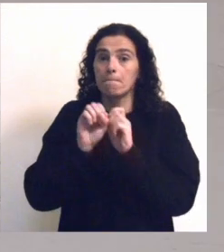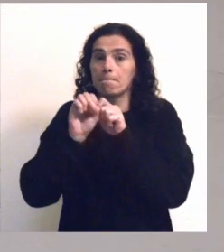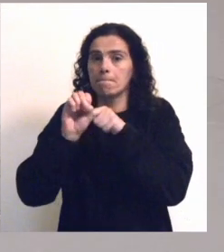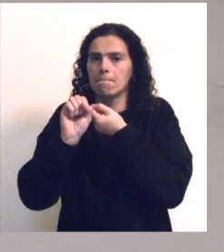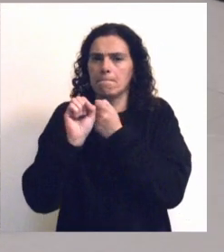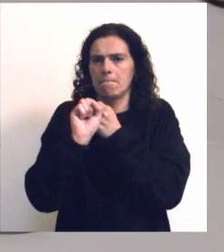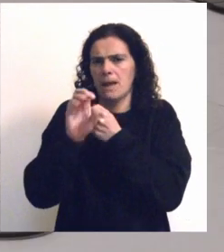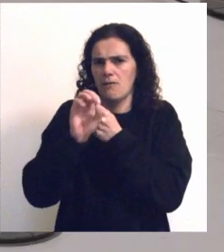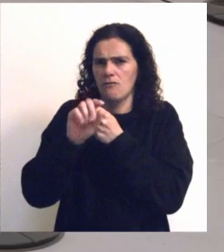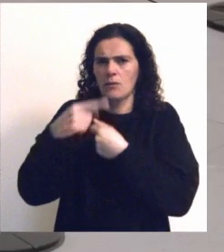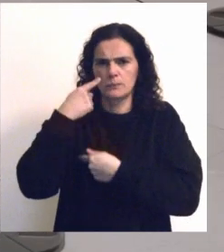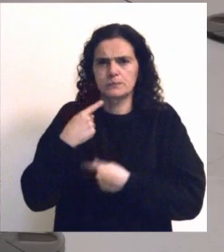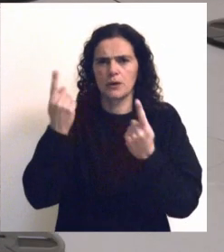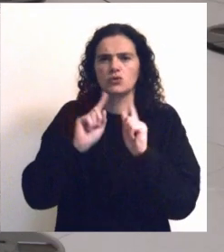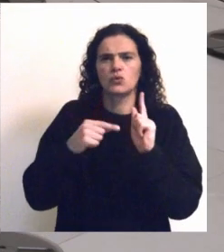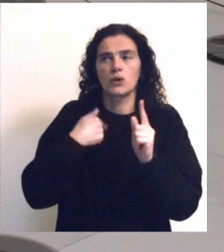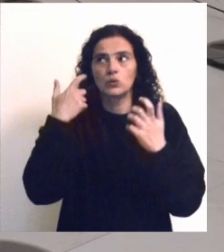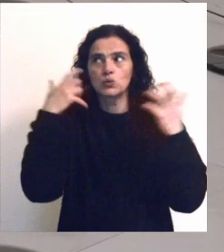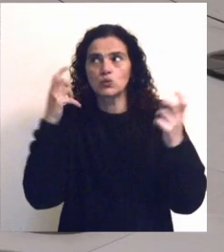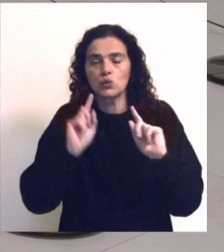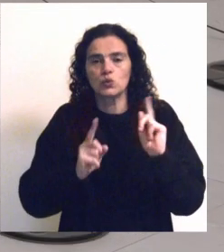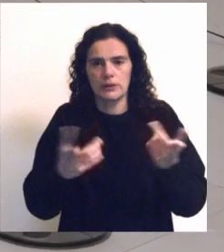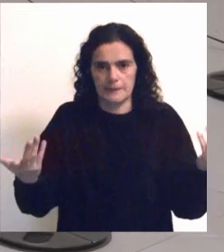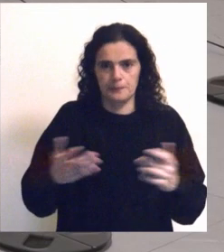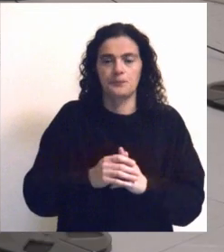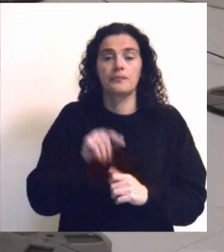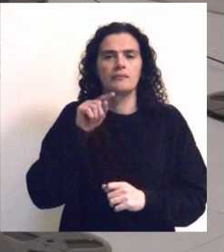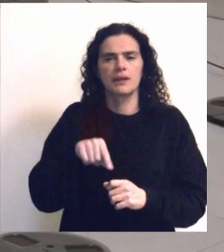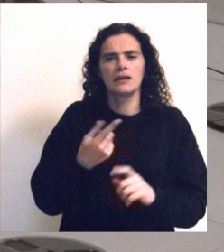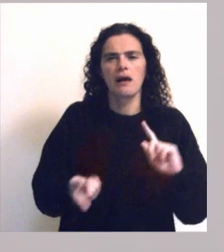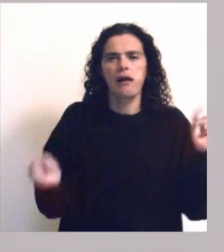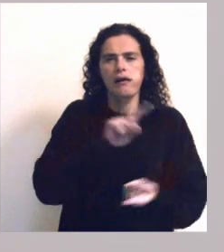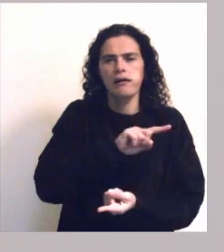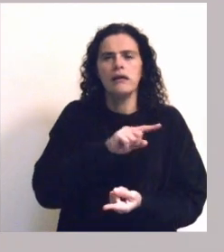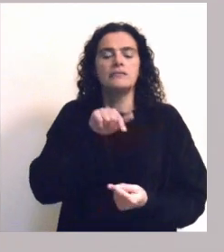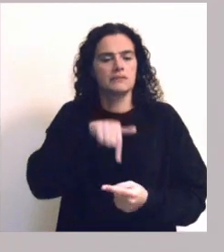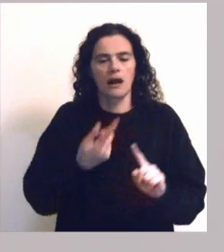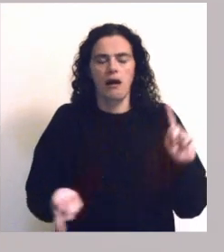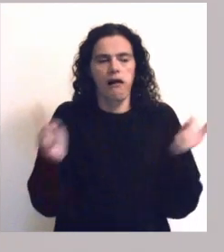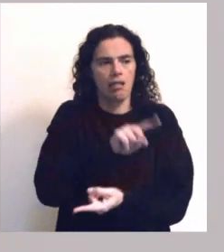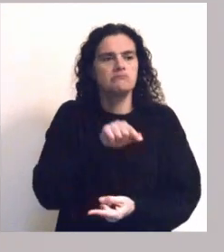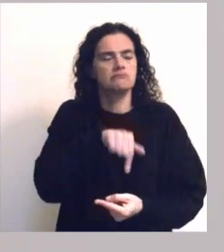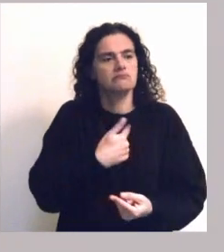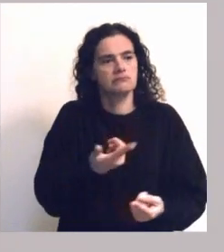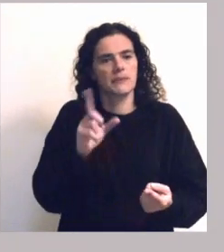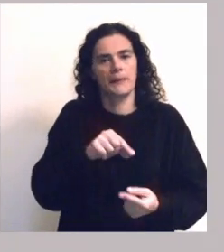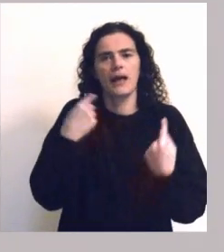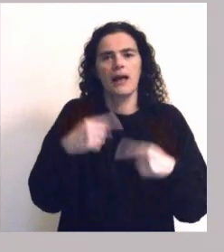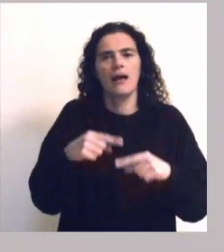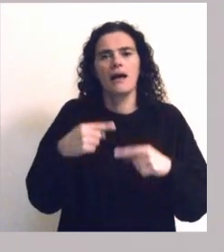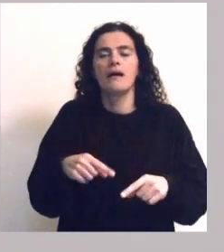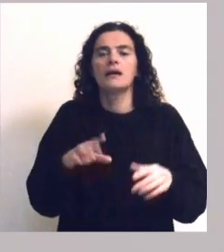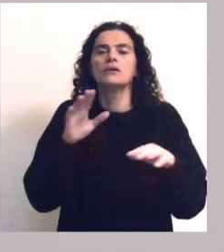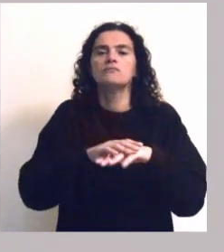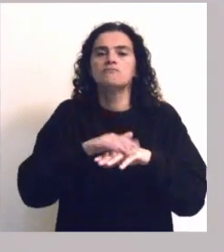emite aquilo que seriam as supostas fontes de som. Portanto, há aqui esta ambiguidade, ambiguidade essa que também